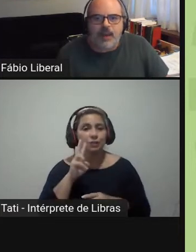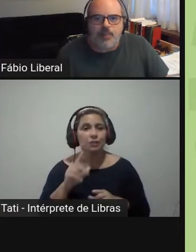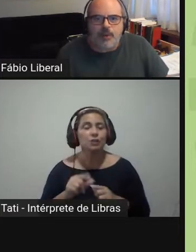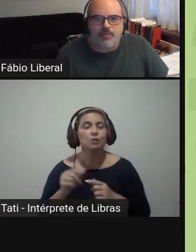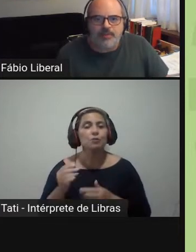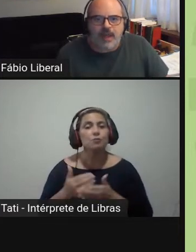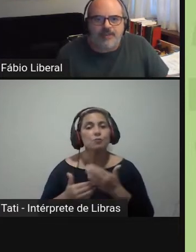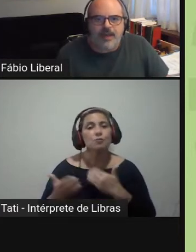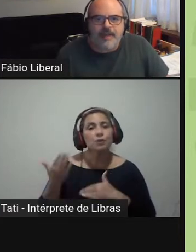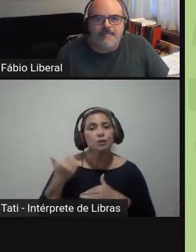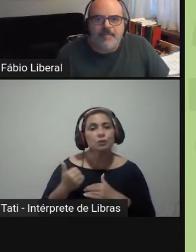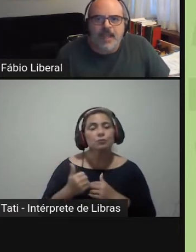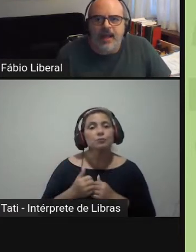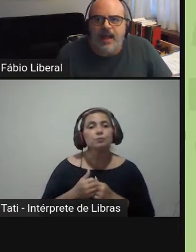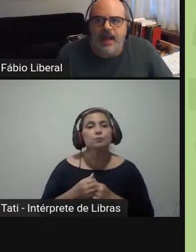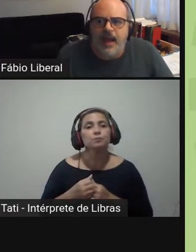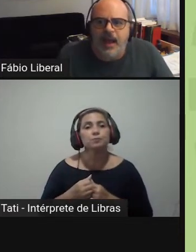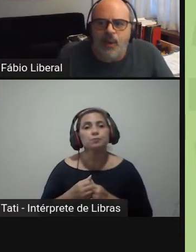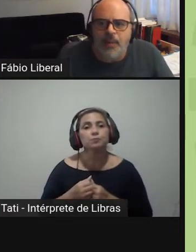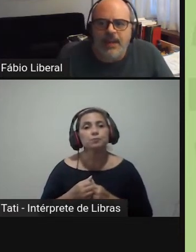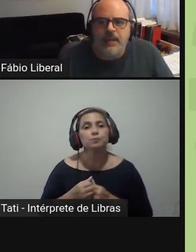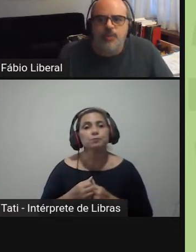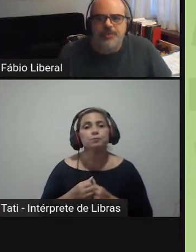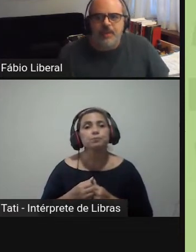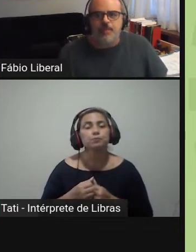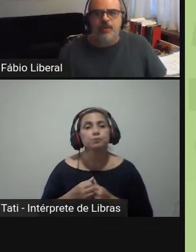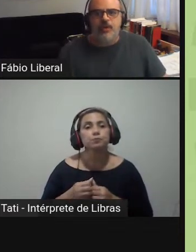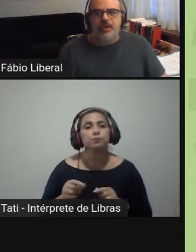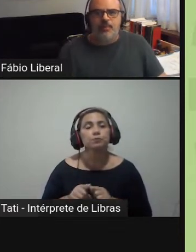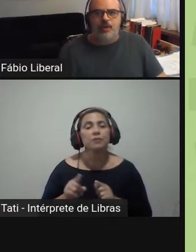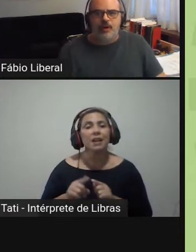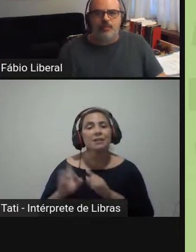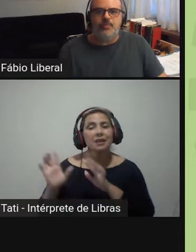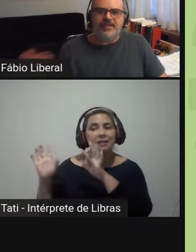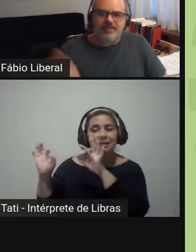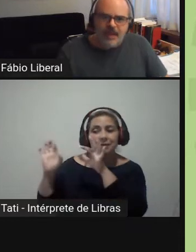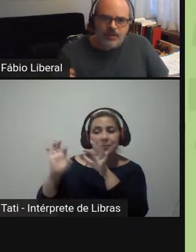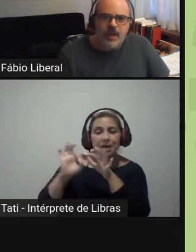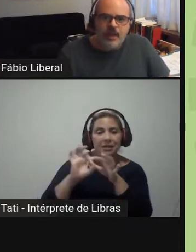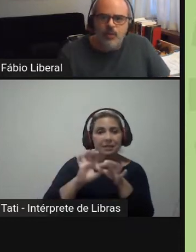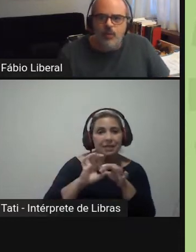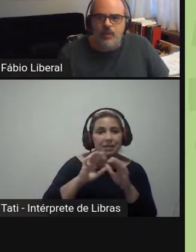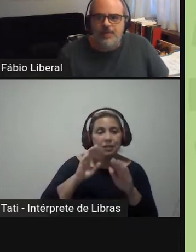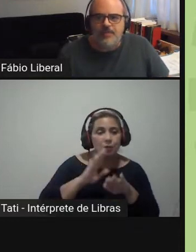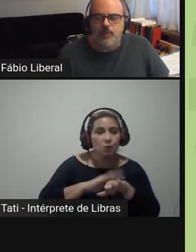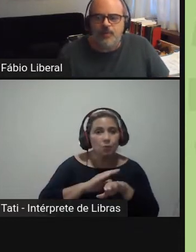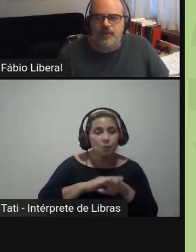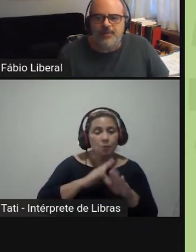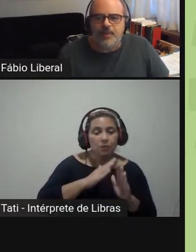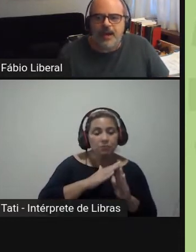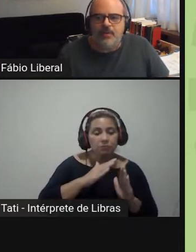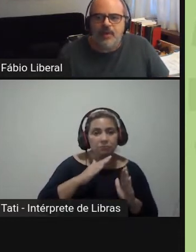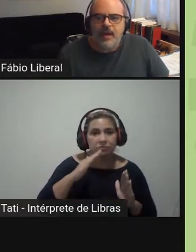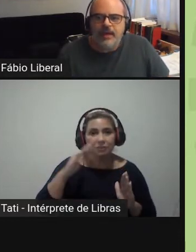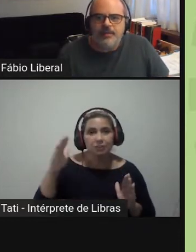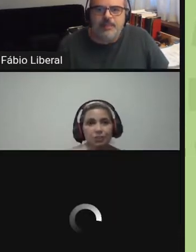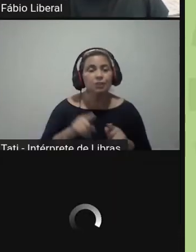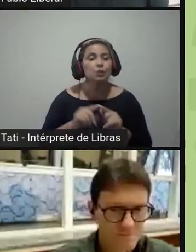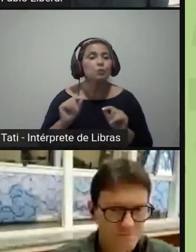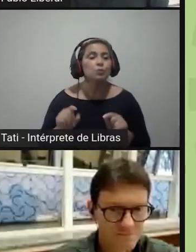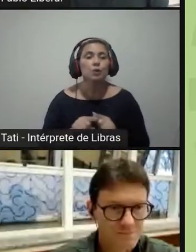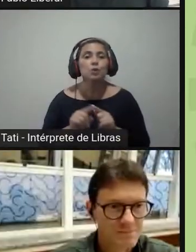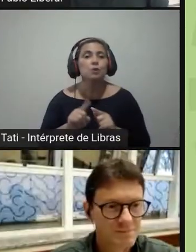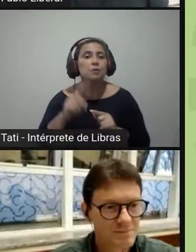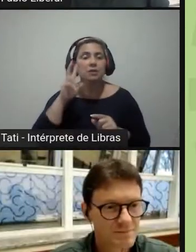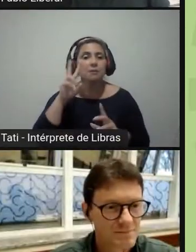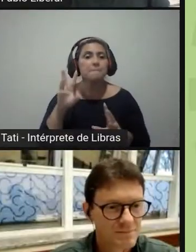o próximo slide uma linha do tempo que nós elaboramos baseado no professor Garcia Marco em que se